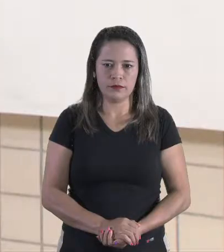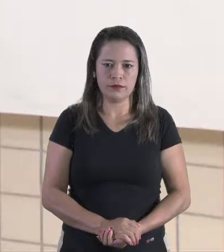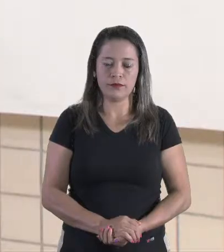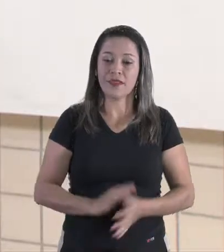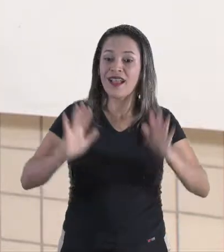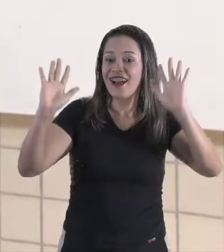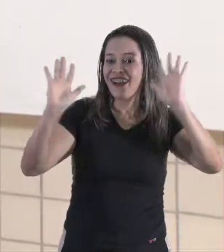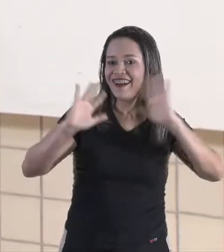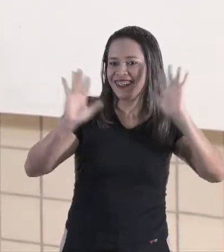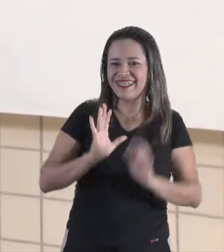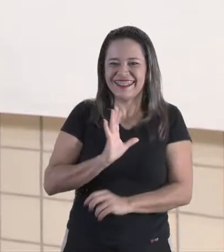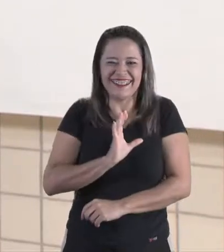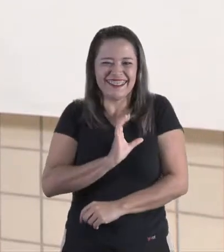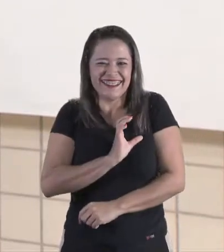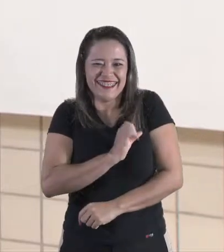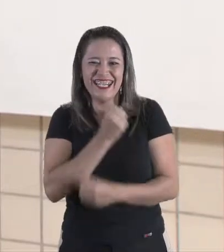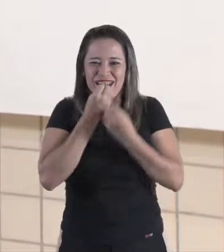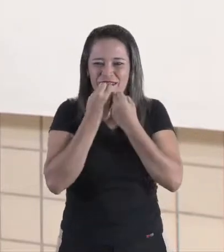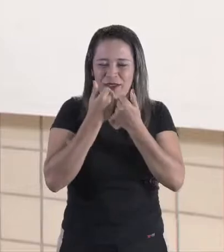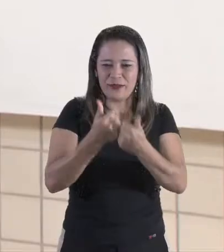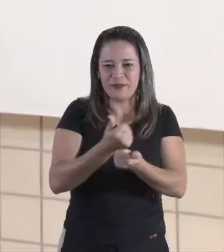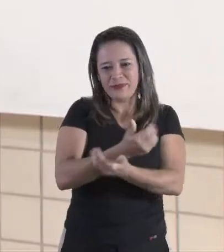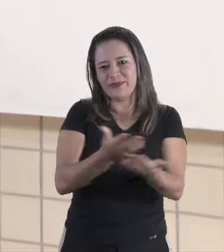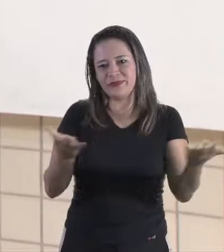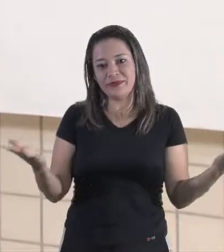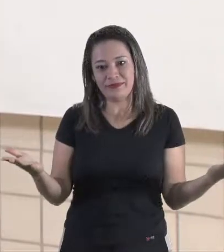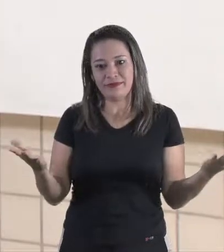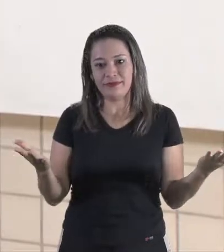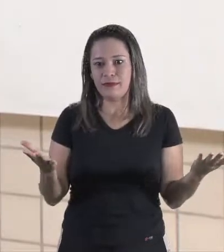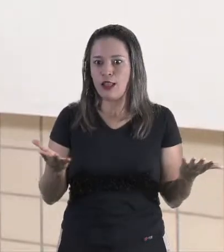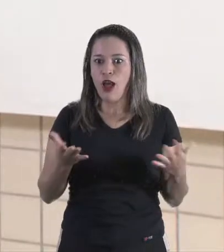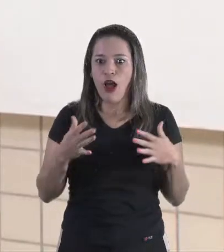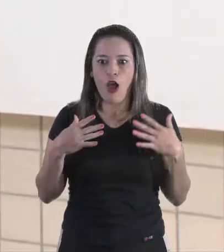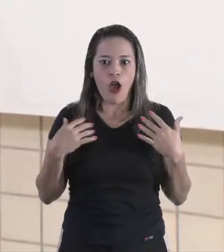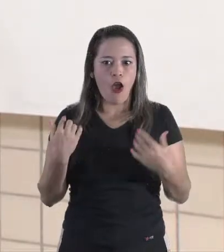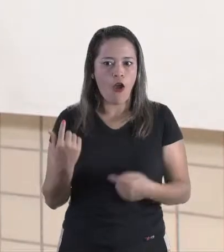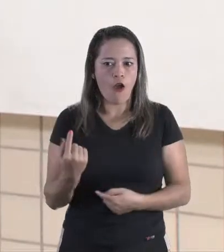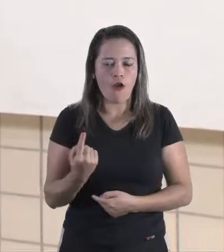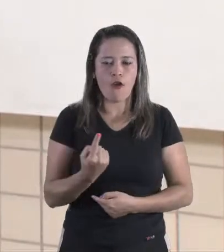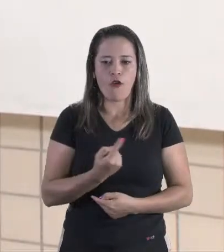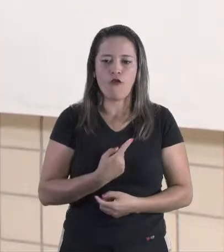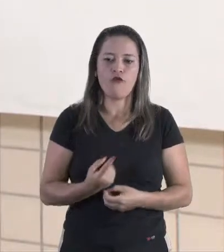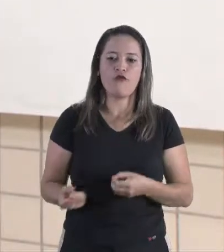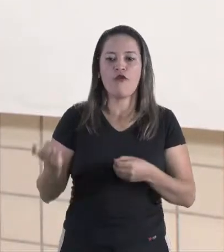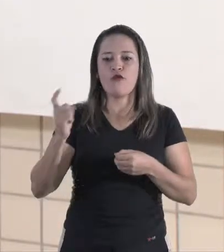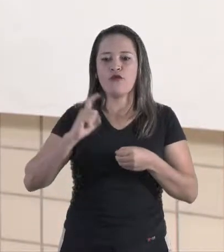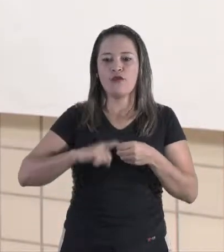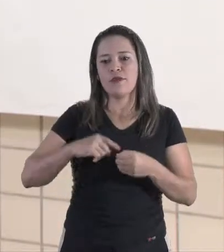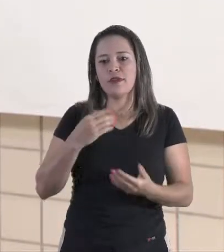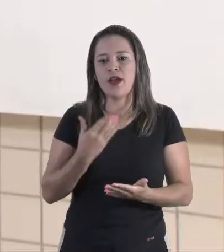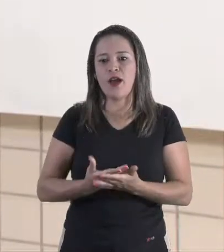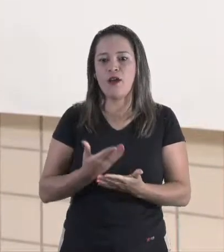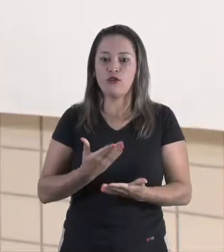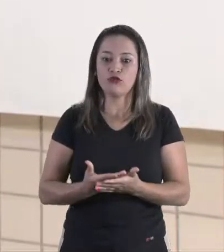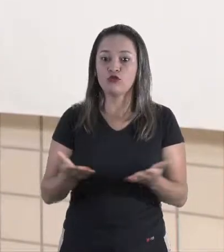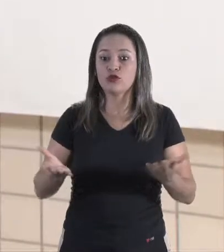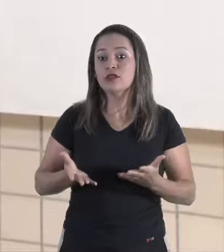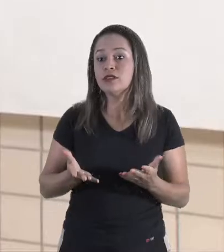Olá, amores! Tudo bem com vocês? Nós voltamos para a nossa aula hoje de